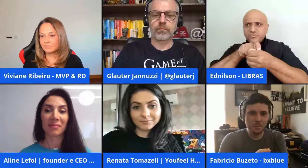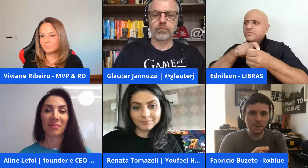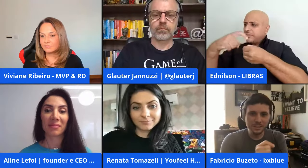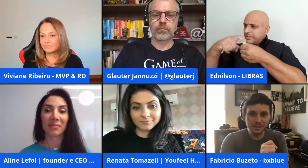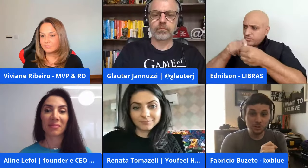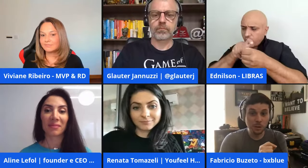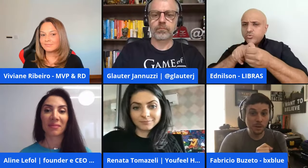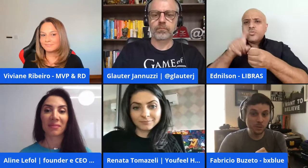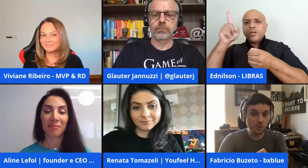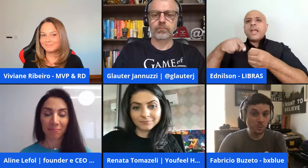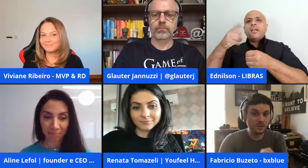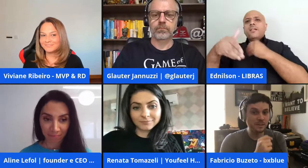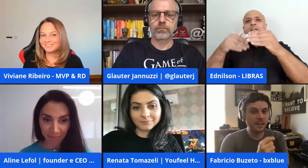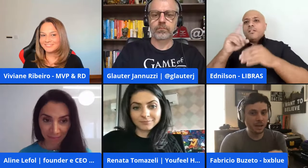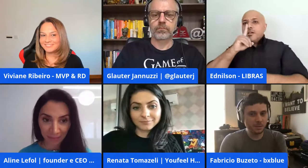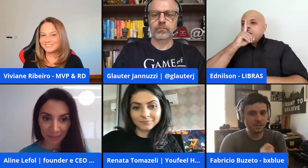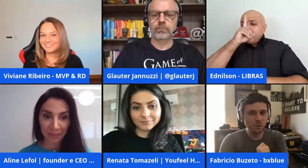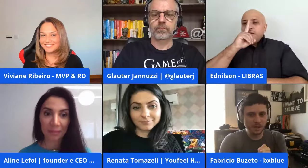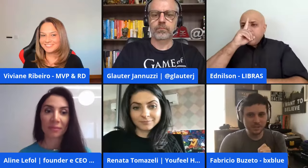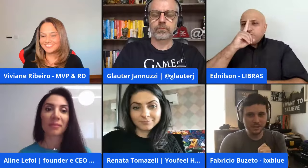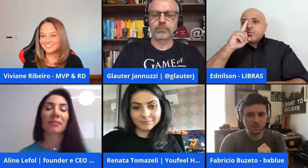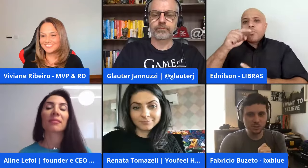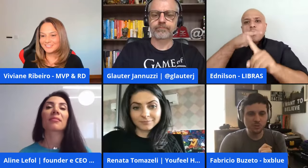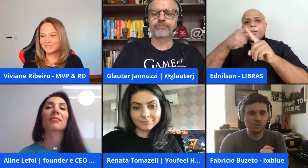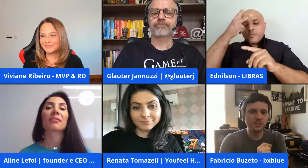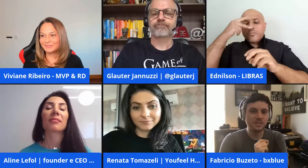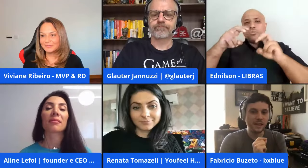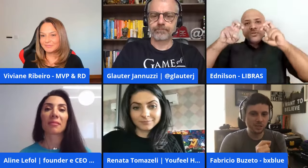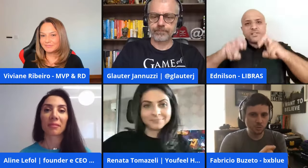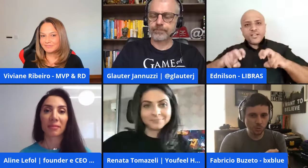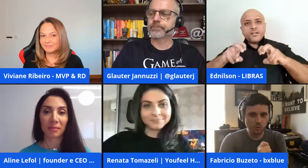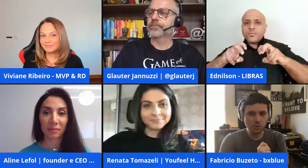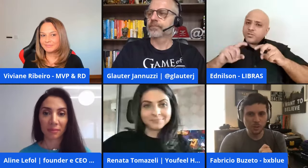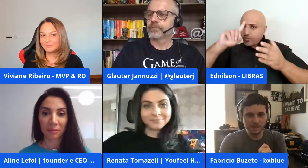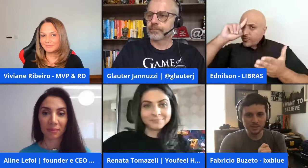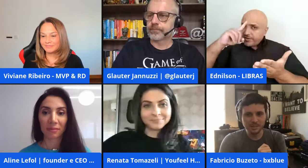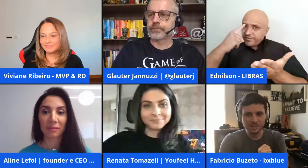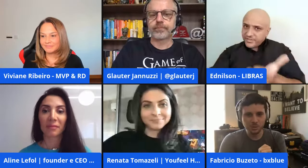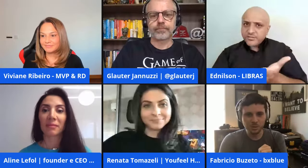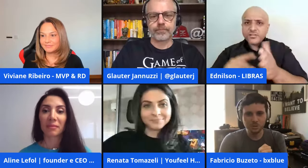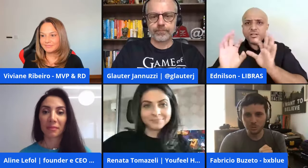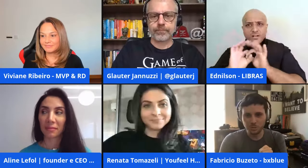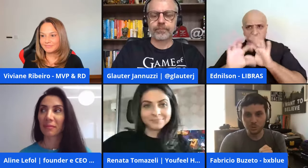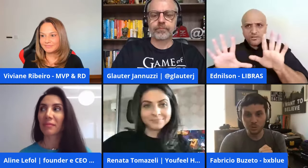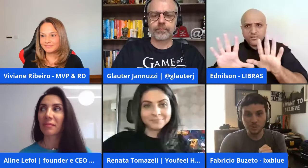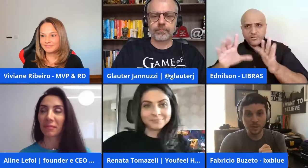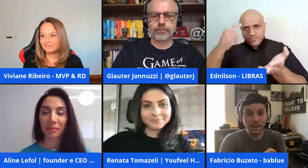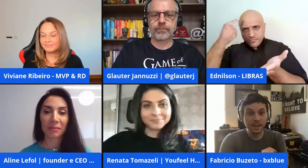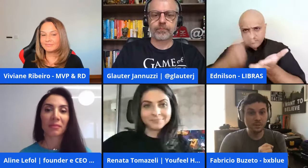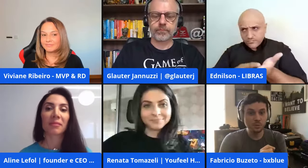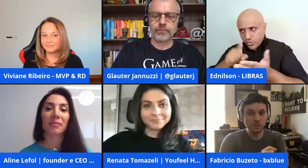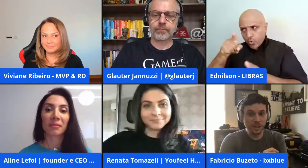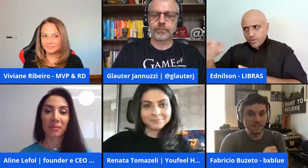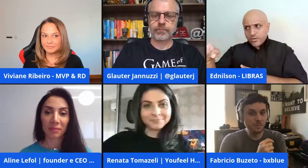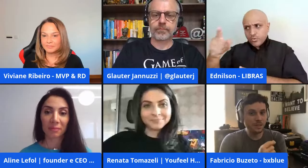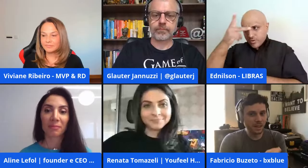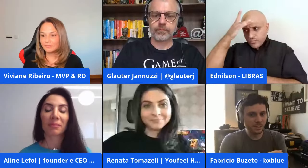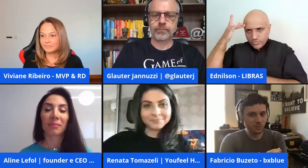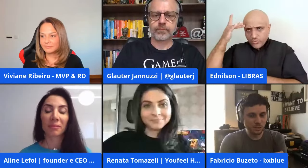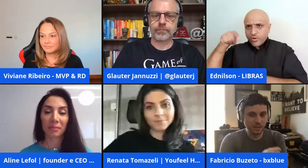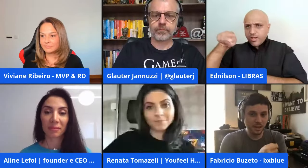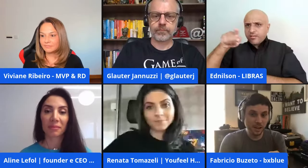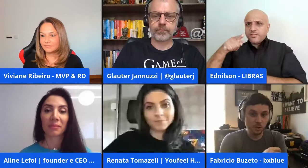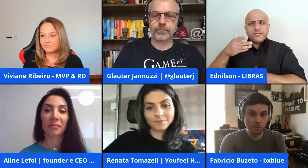você trazer mais risco que é mais uma pessoa para sentar na mesa e tomar decisões você está disposto a tomar essa decisão com essa outra pessoa essa pessoa tem as